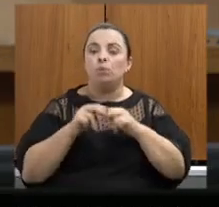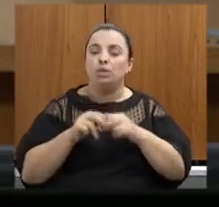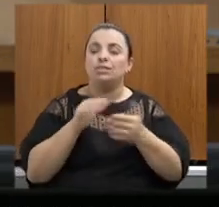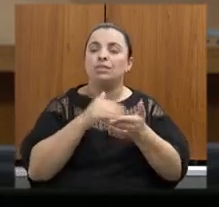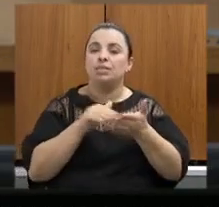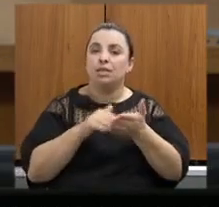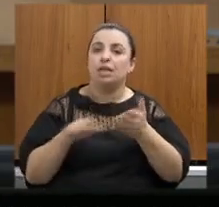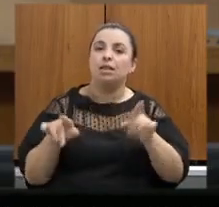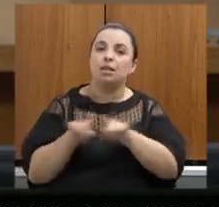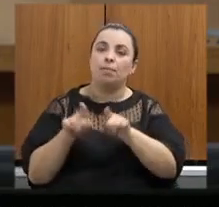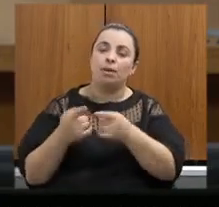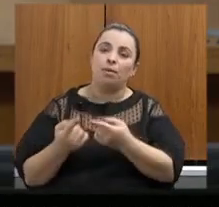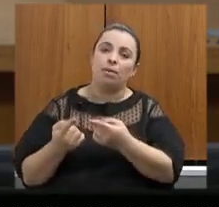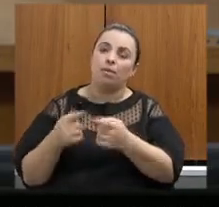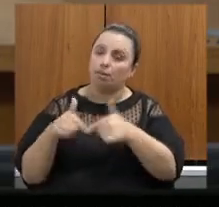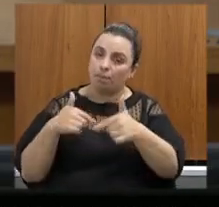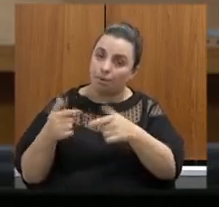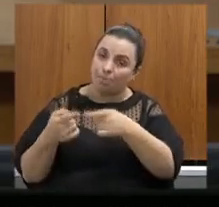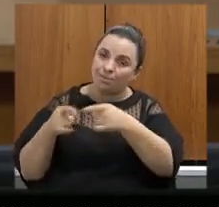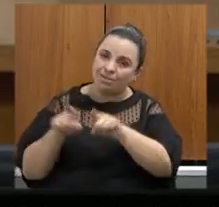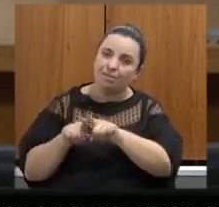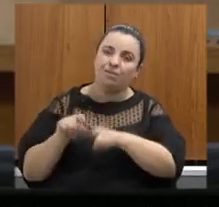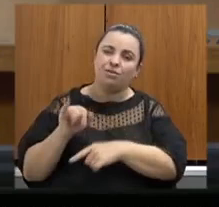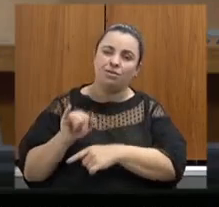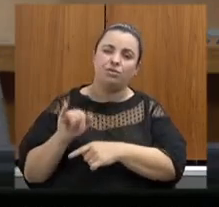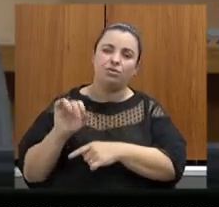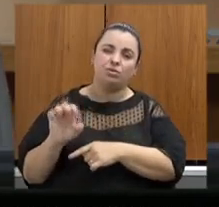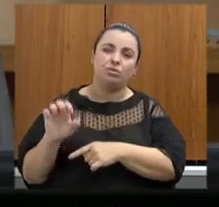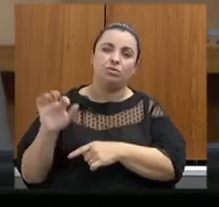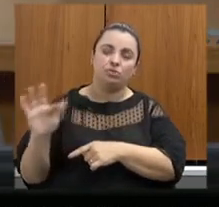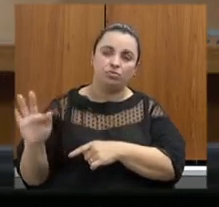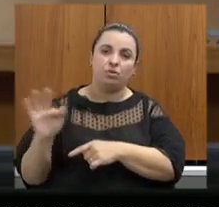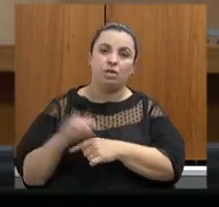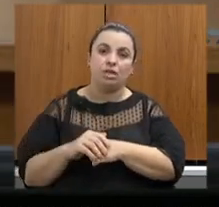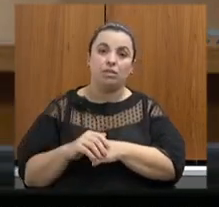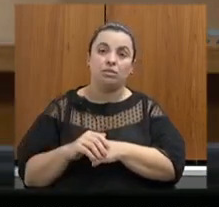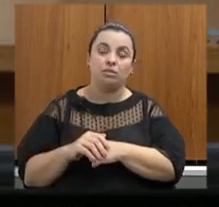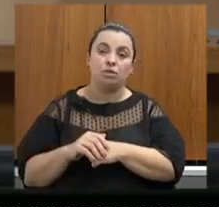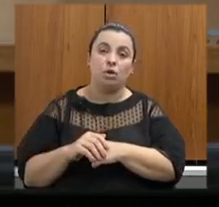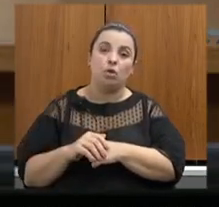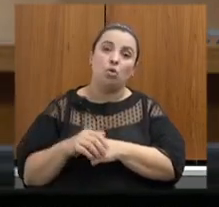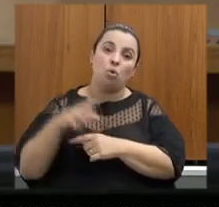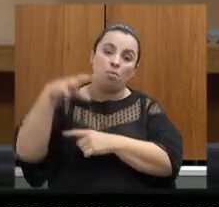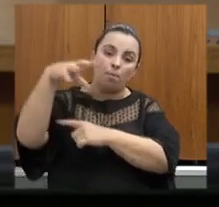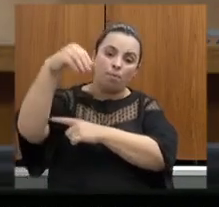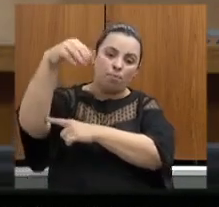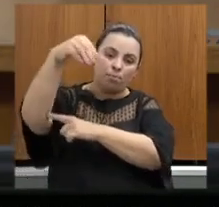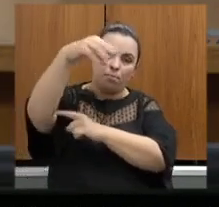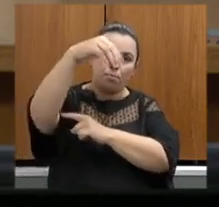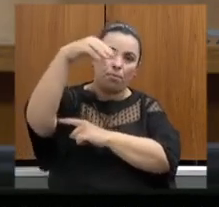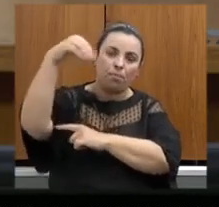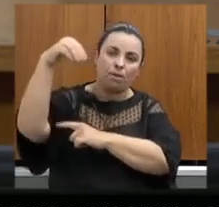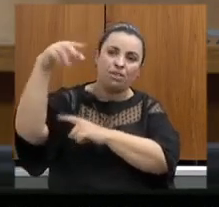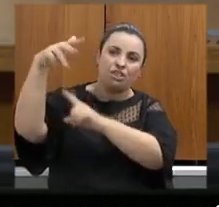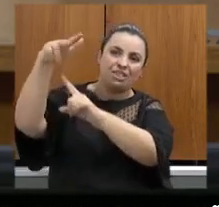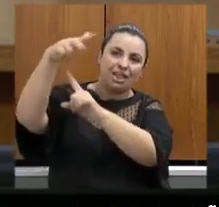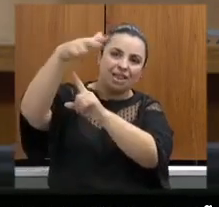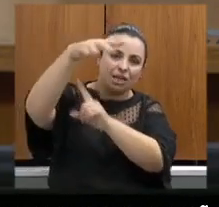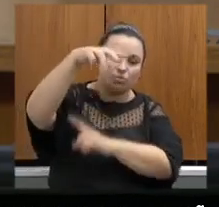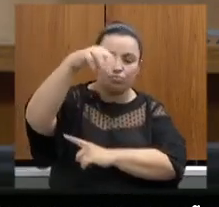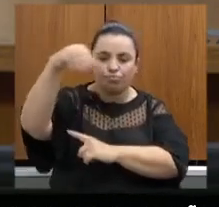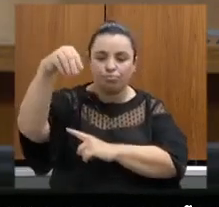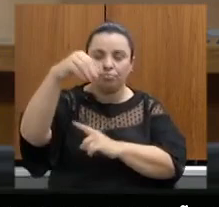monitoramento da cobertura vegetal através da imagem de satélite como eu apresentei nós reduzimos